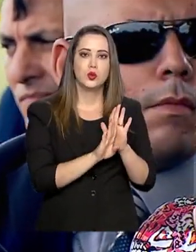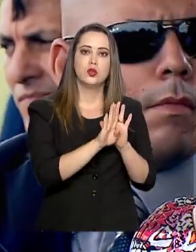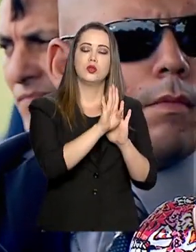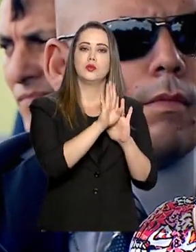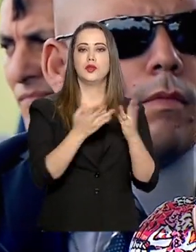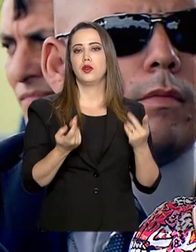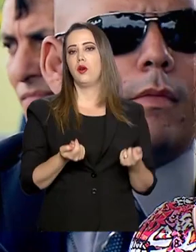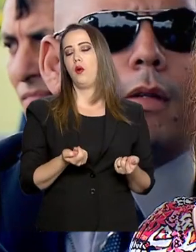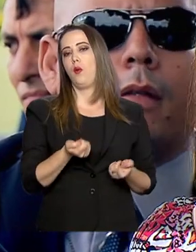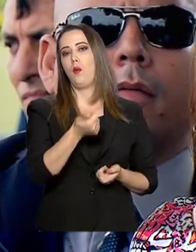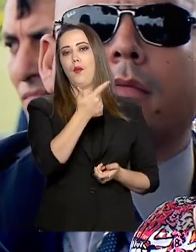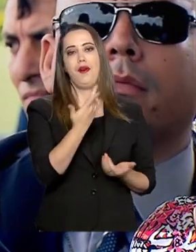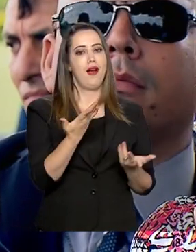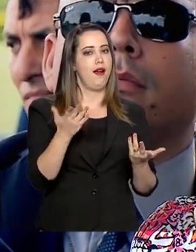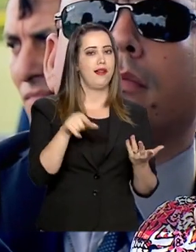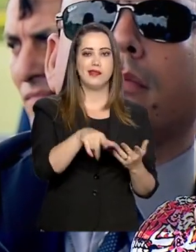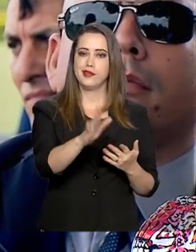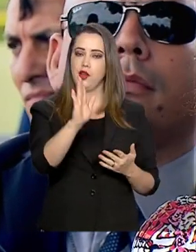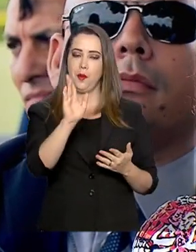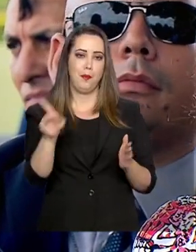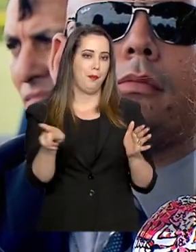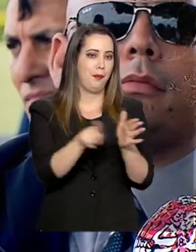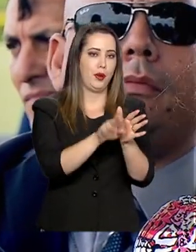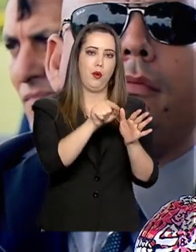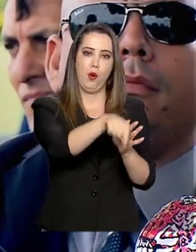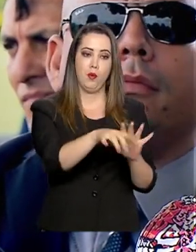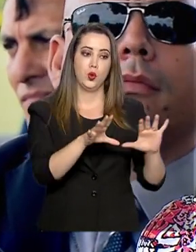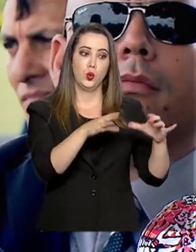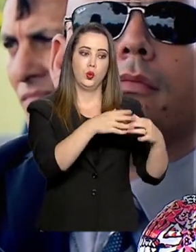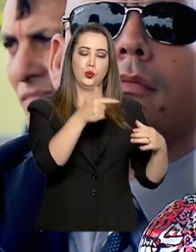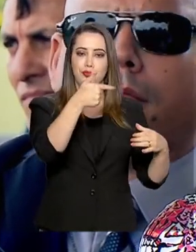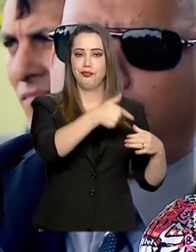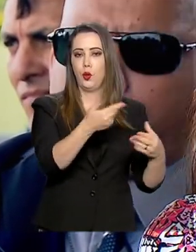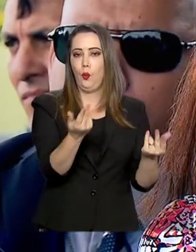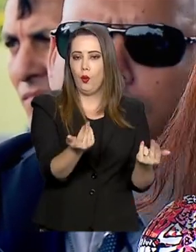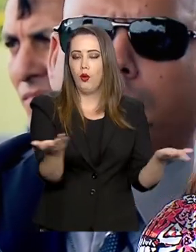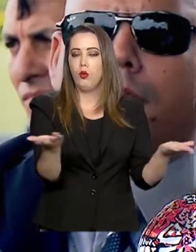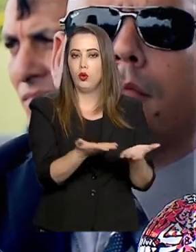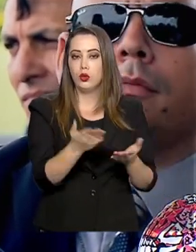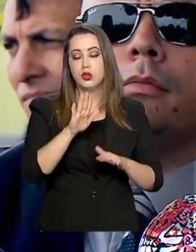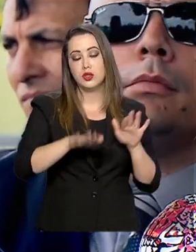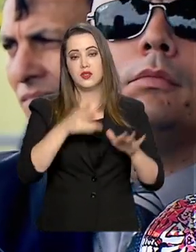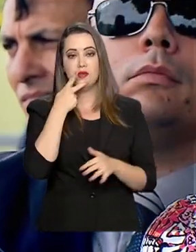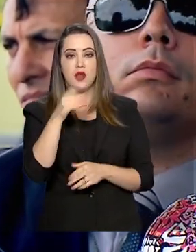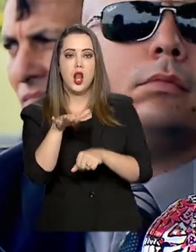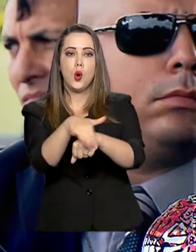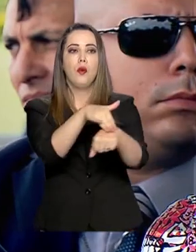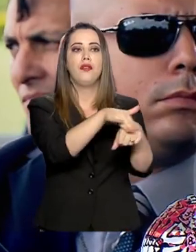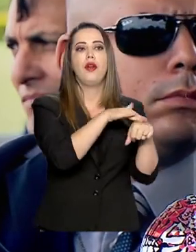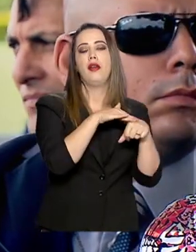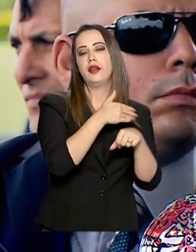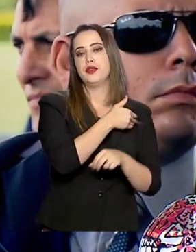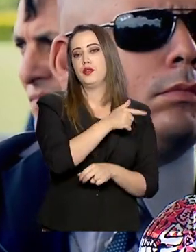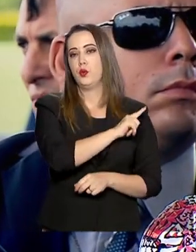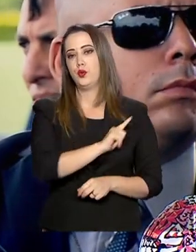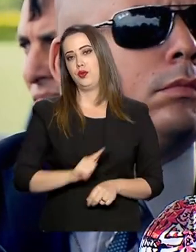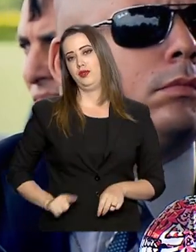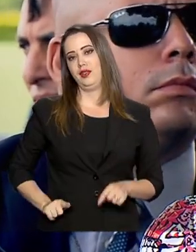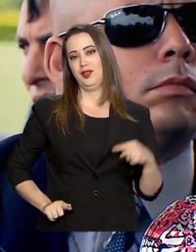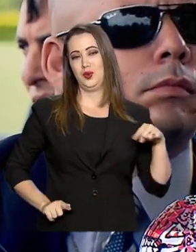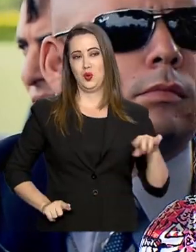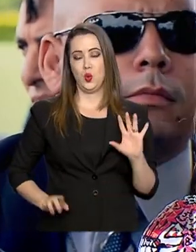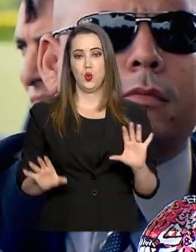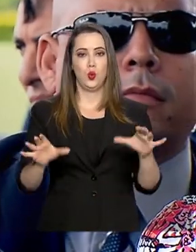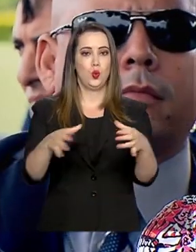quase que uma progressão, é coisa que é automática com o do combustível, dessa forma que está sendo feito. Alguns falam, conversam com os governadores. Olha, a